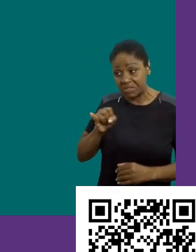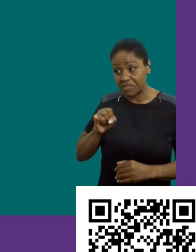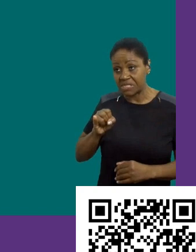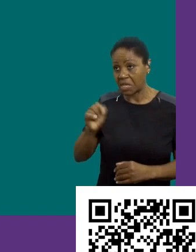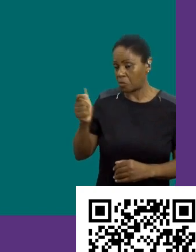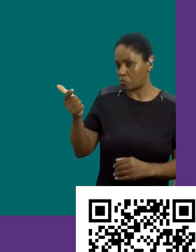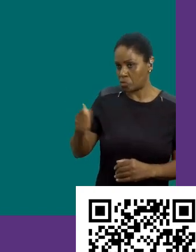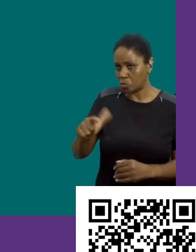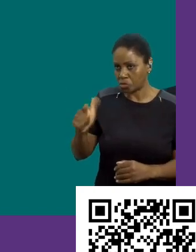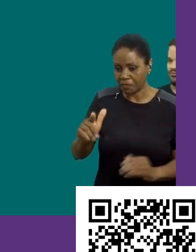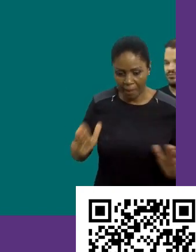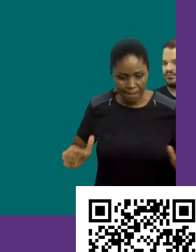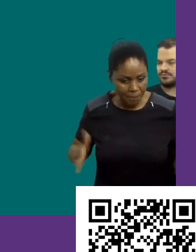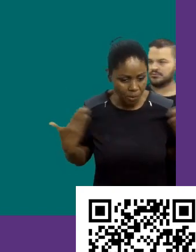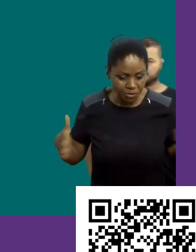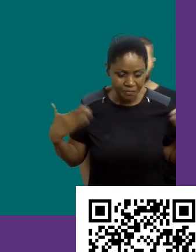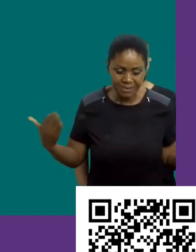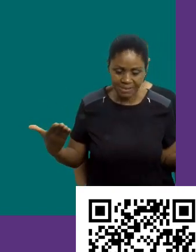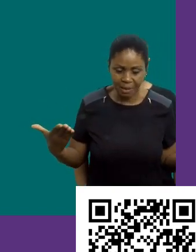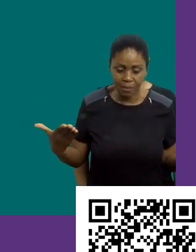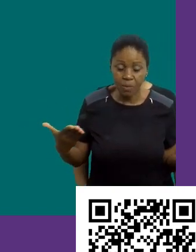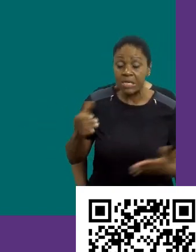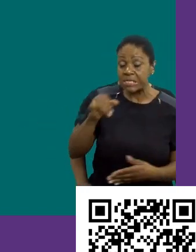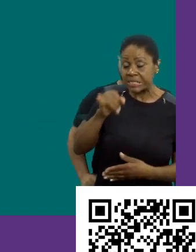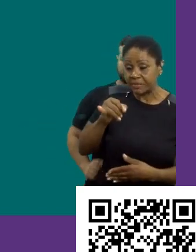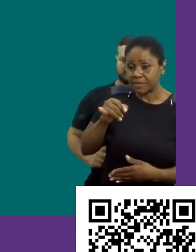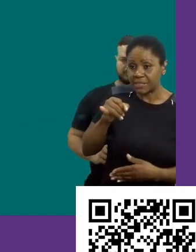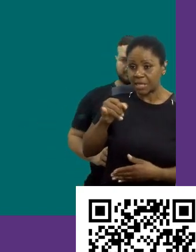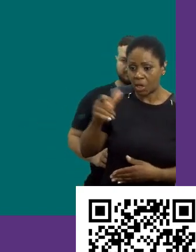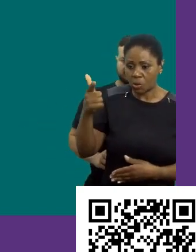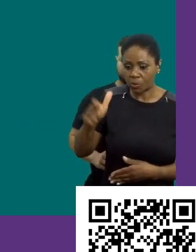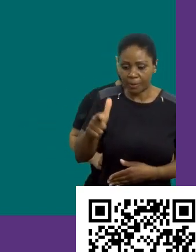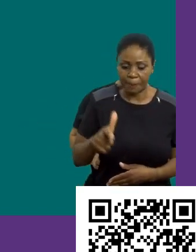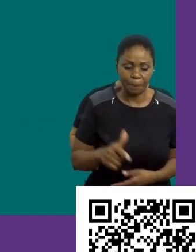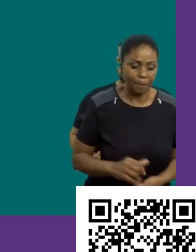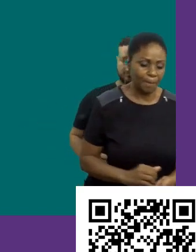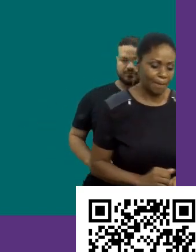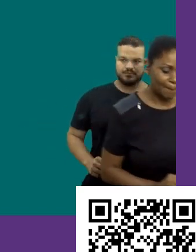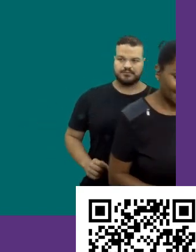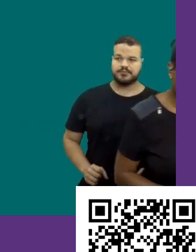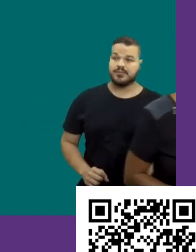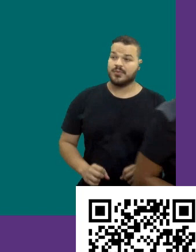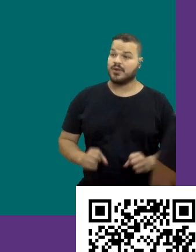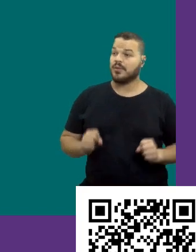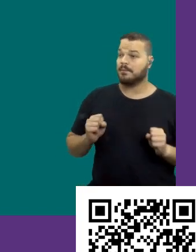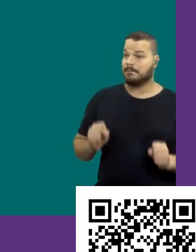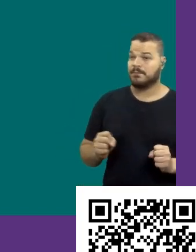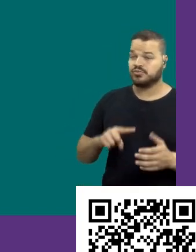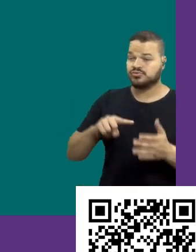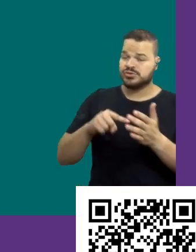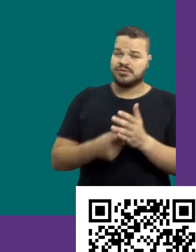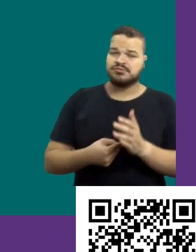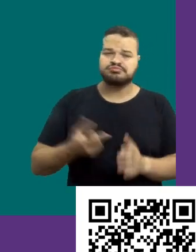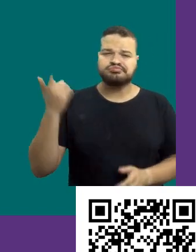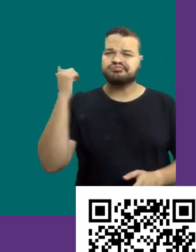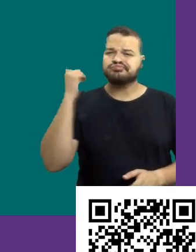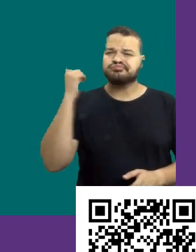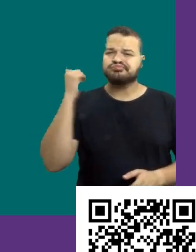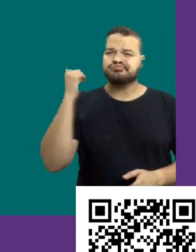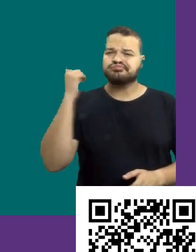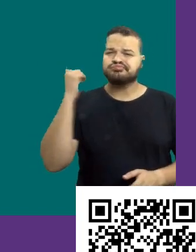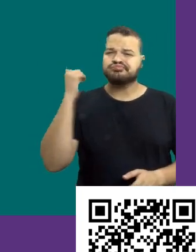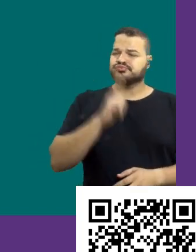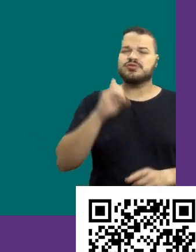tiver motivação, se para você não tem um ponto de identificação pessoal, se para você, você não consegue encontrar algum